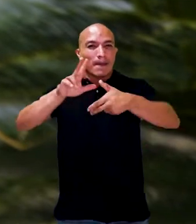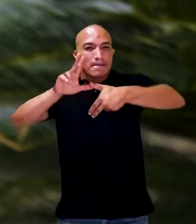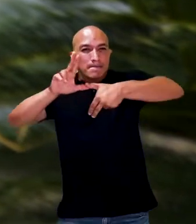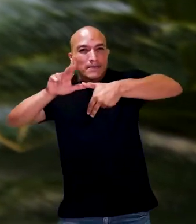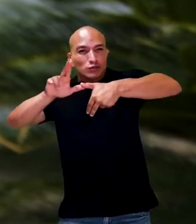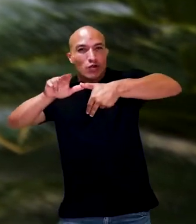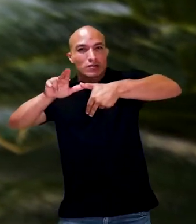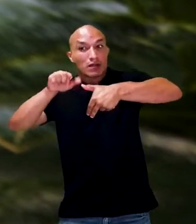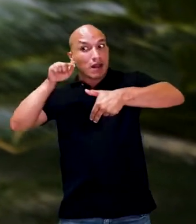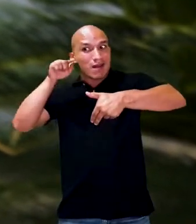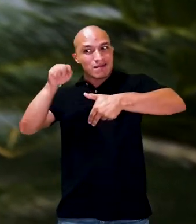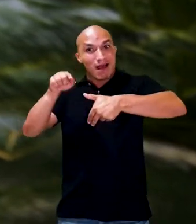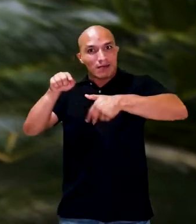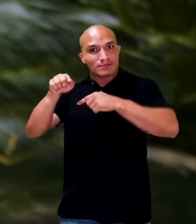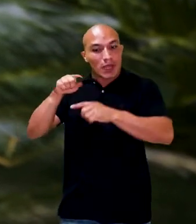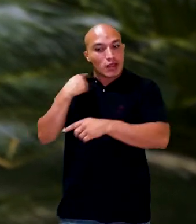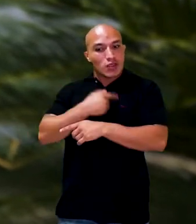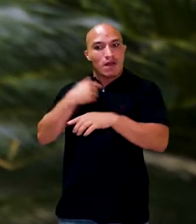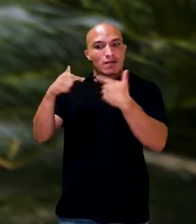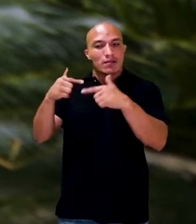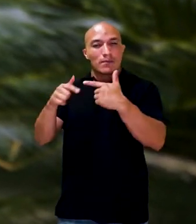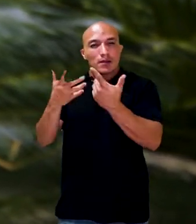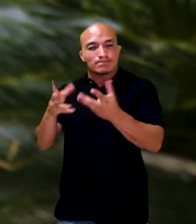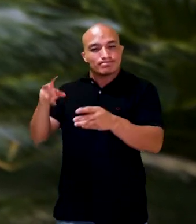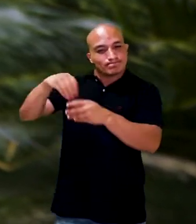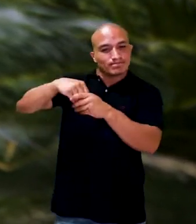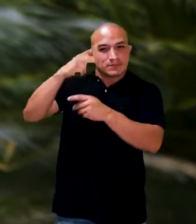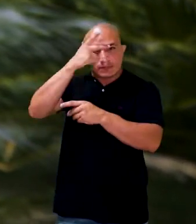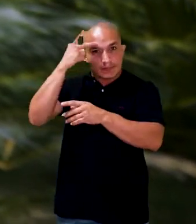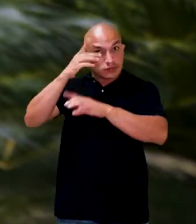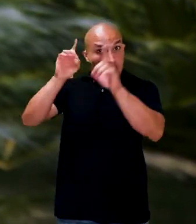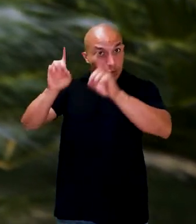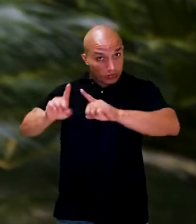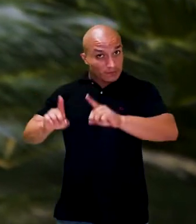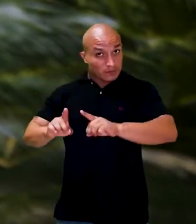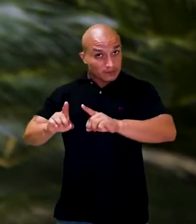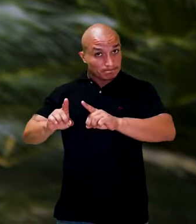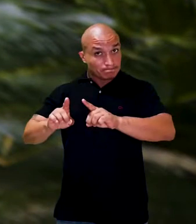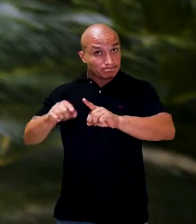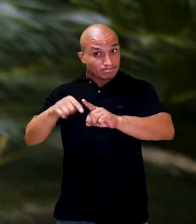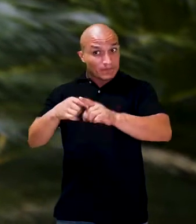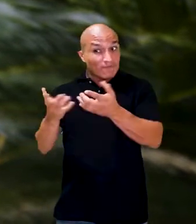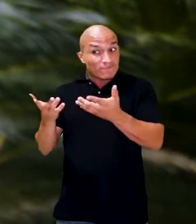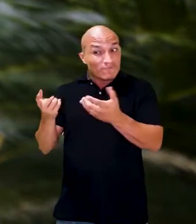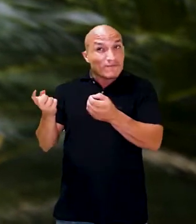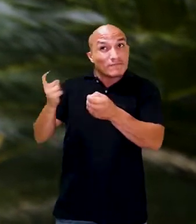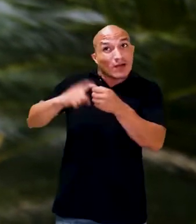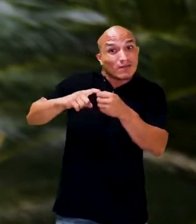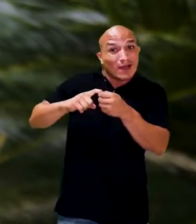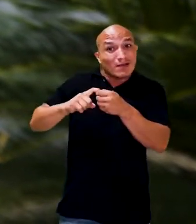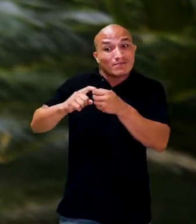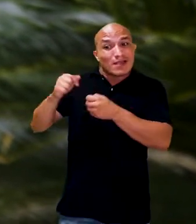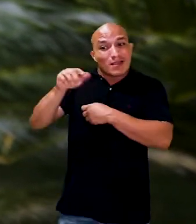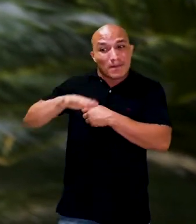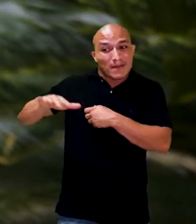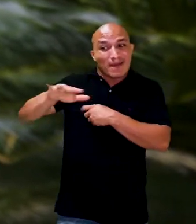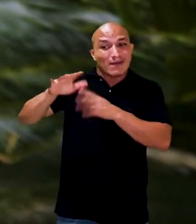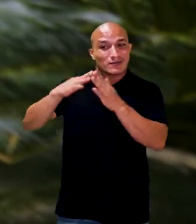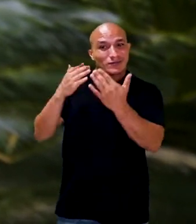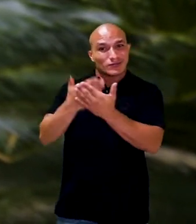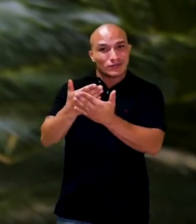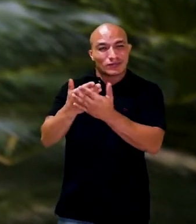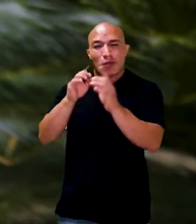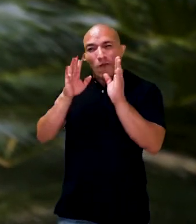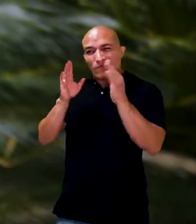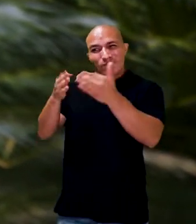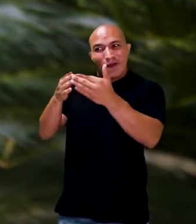município de Pedro do Rosário e lá nós trabalhamos a inserção da pessoa com deficiência voltado para o